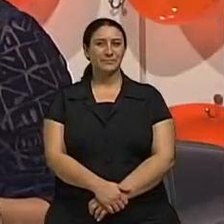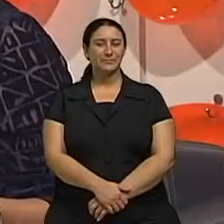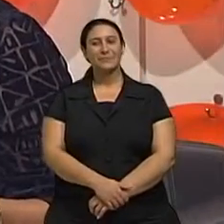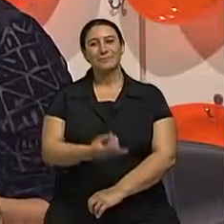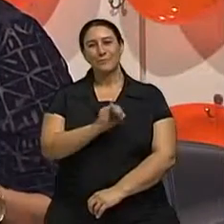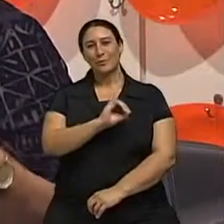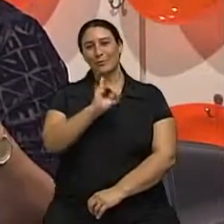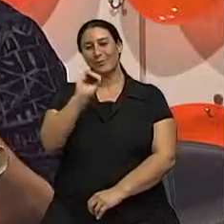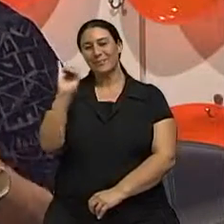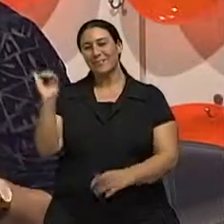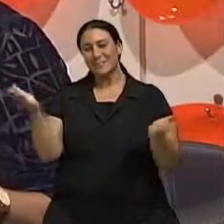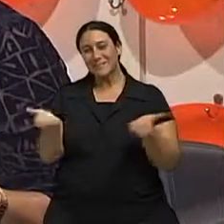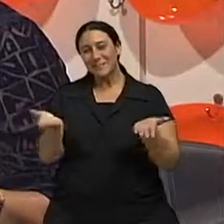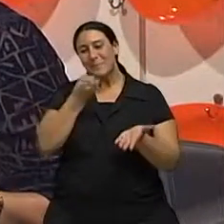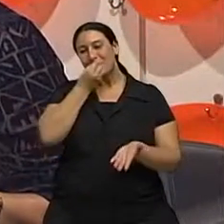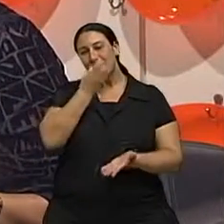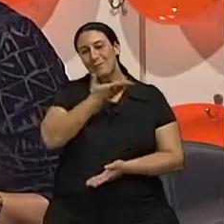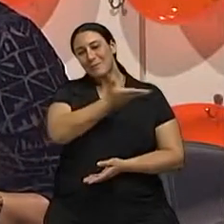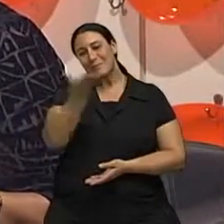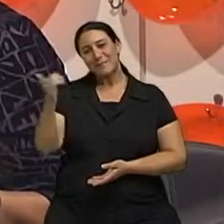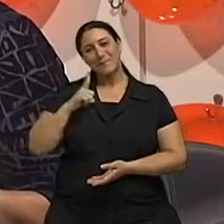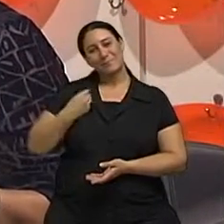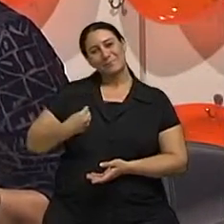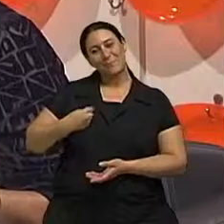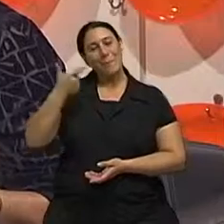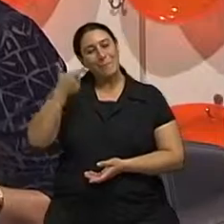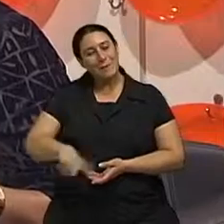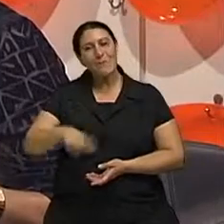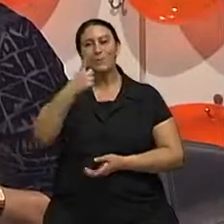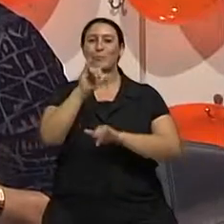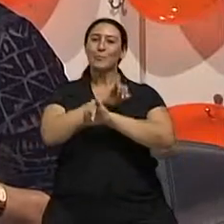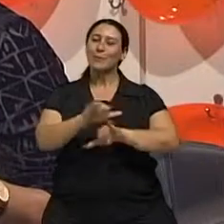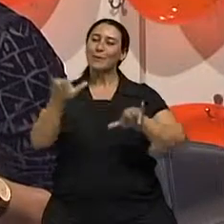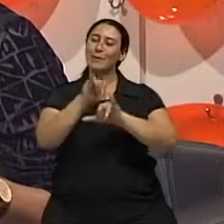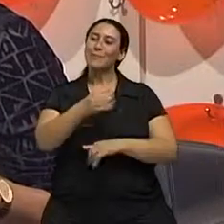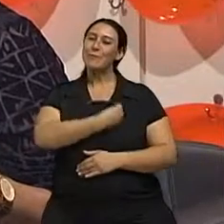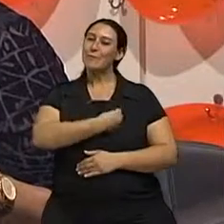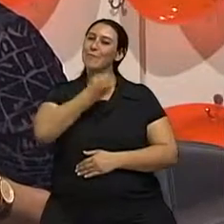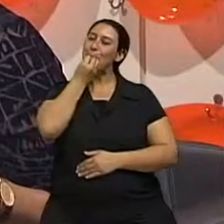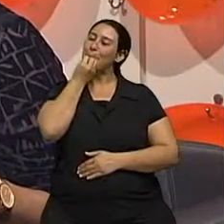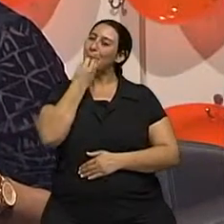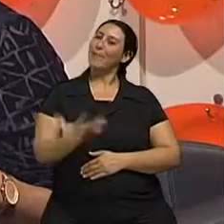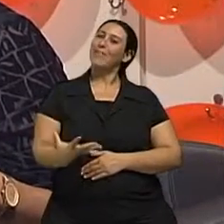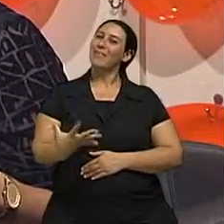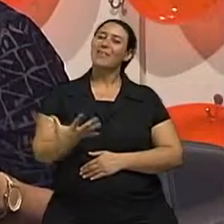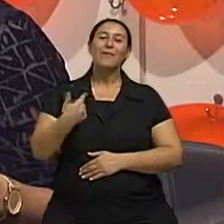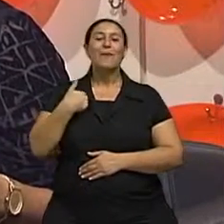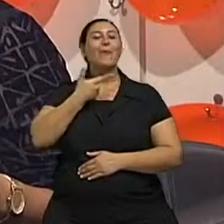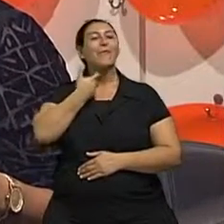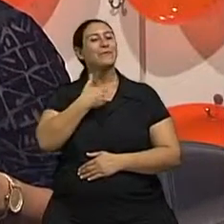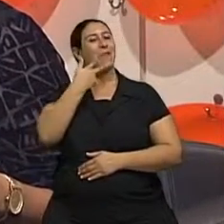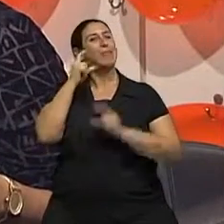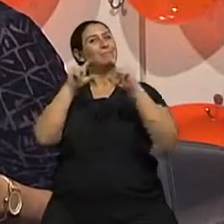Olá, que bom que vocês estão com a gente para mais um nosso Viva Bem, como eu adoro falar, né?